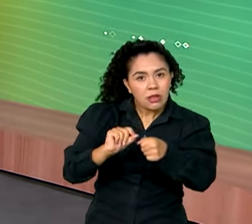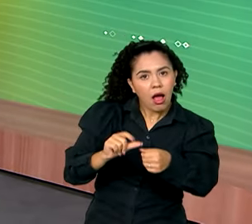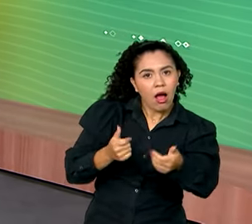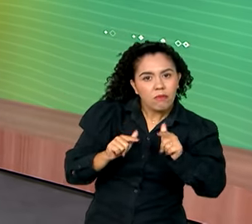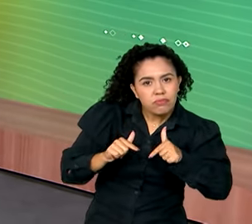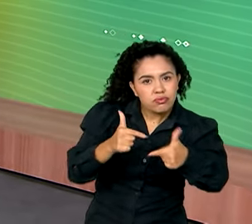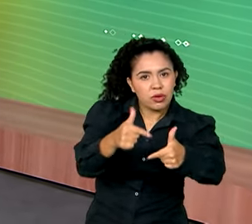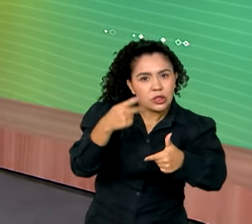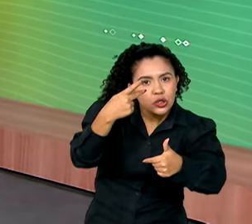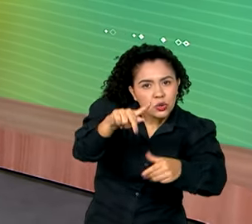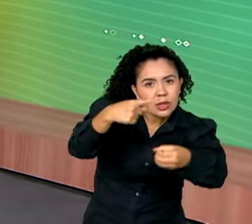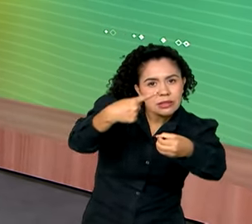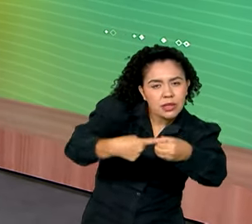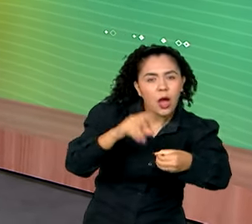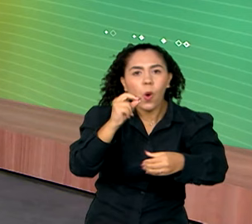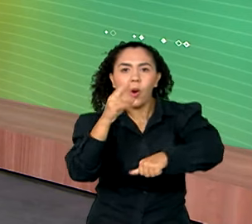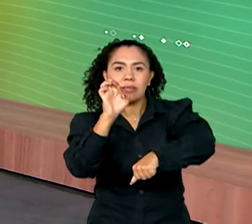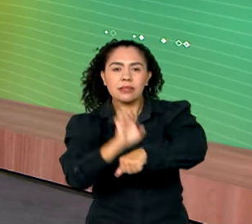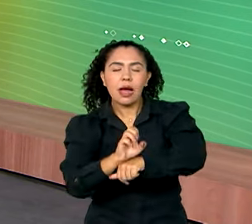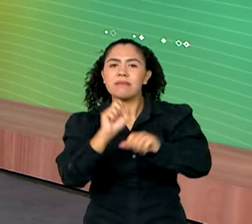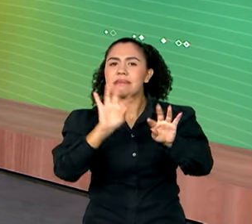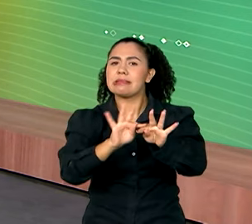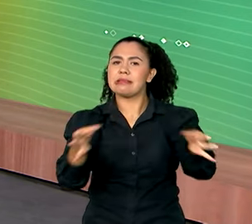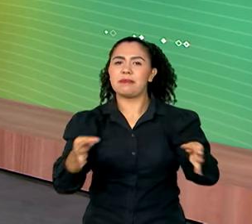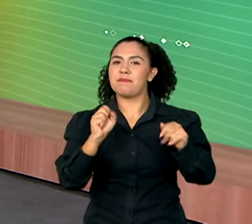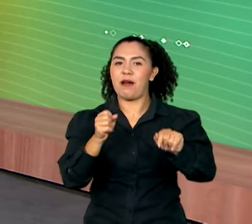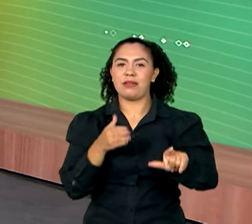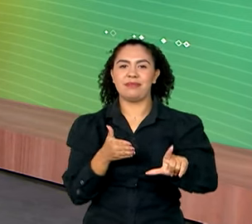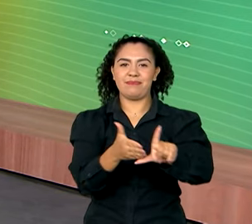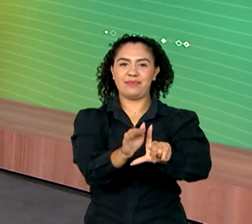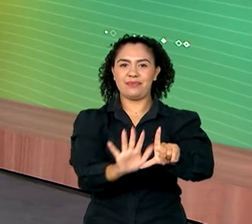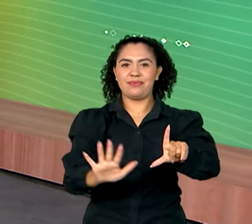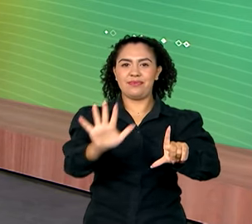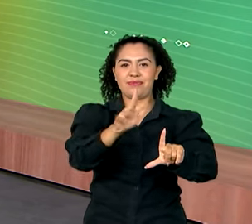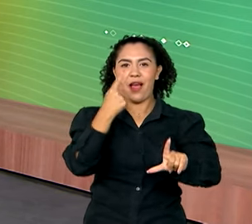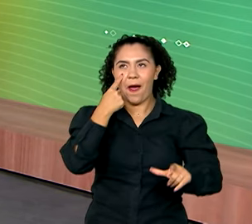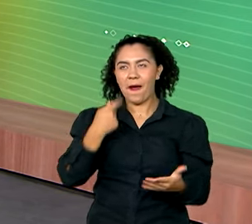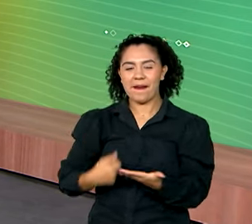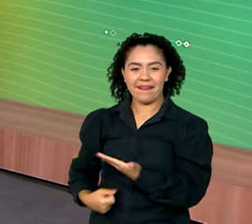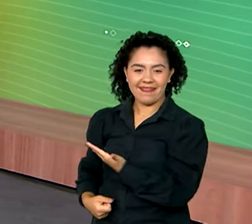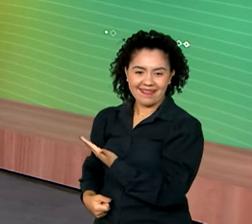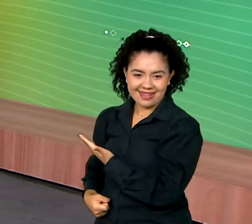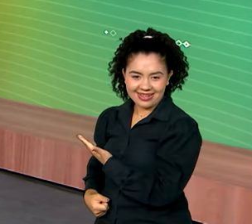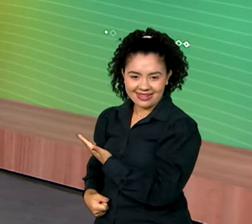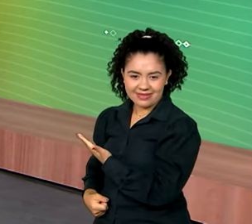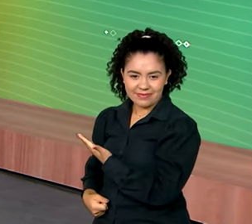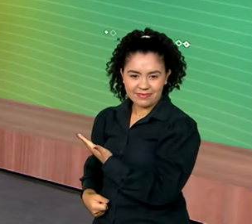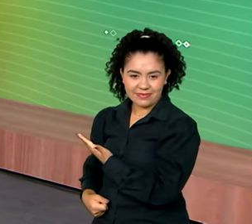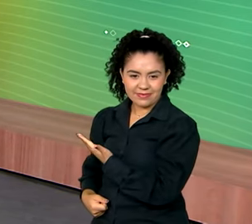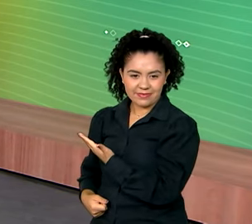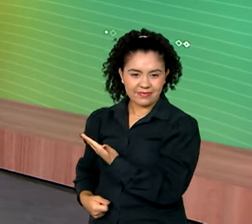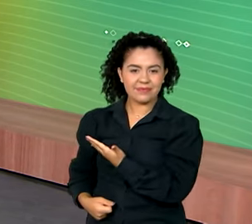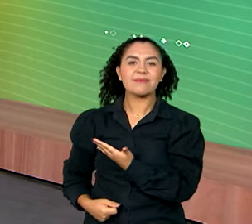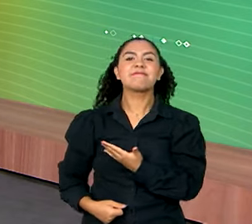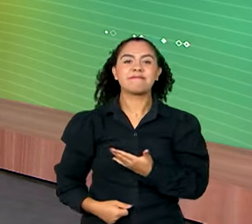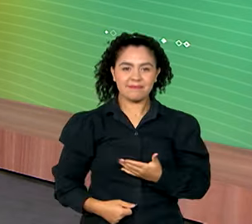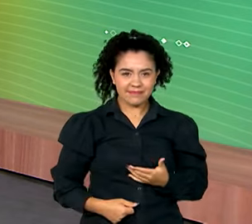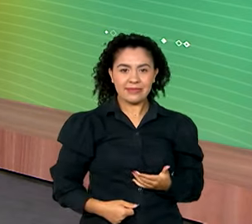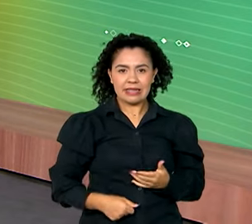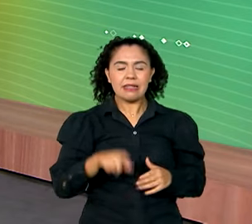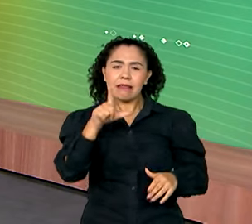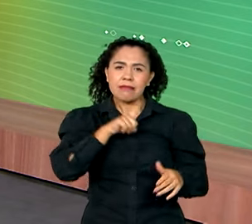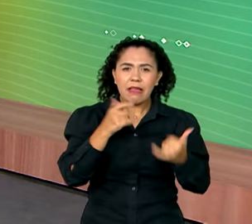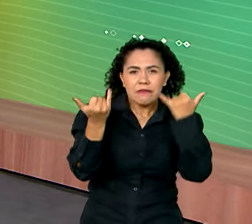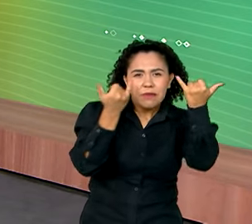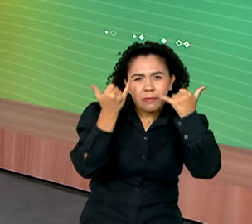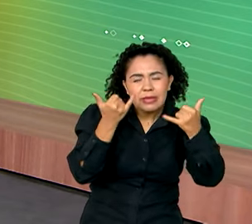em qualquer outra localidade brasileira, basta acessar gov.br barra comunica.br. Nessa plataforma, você se